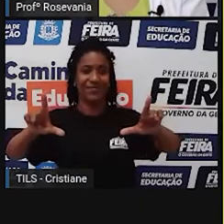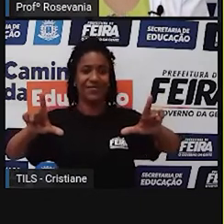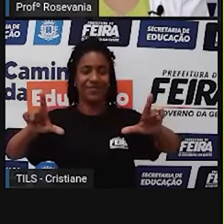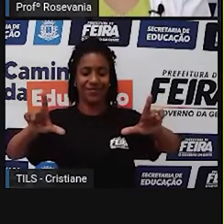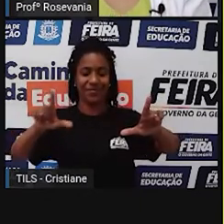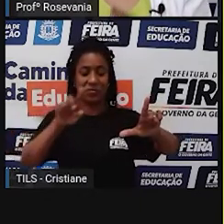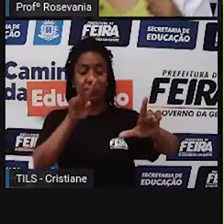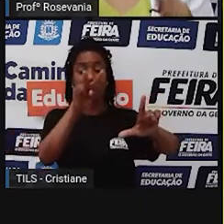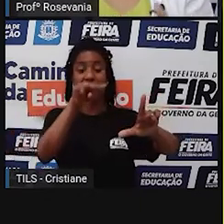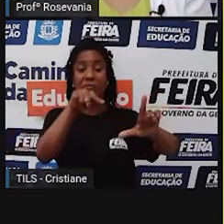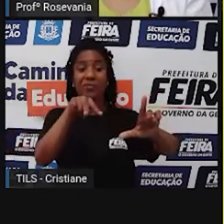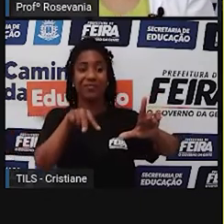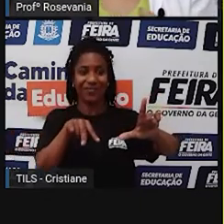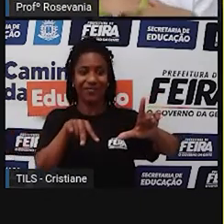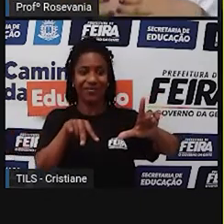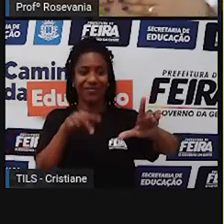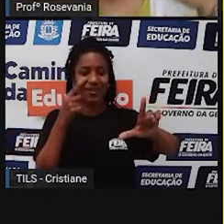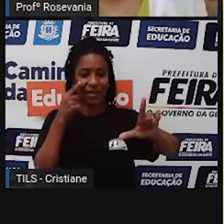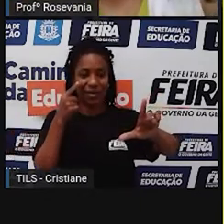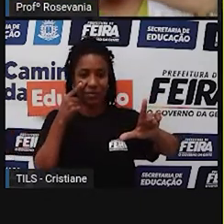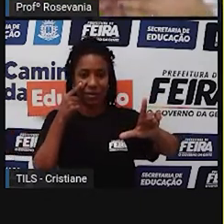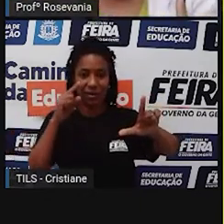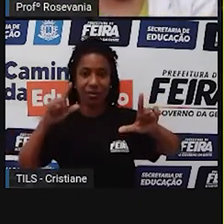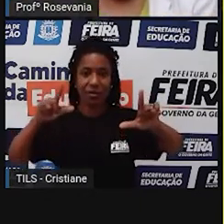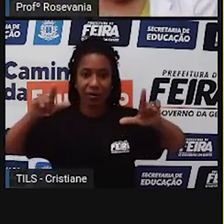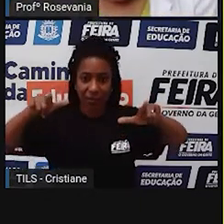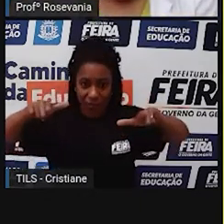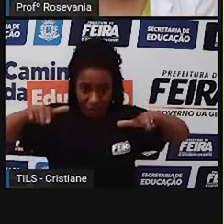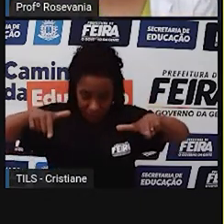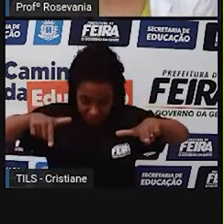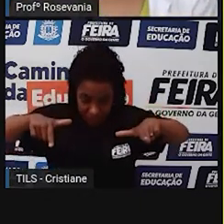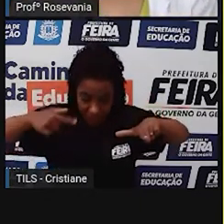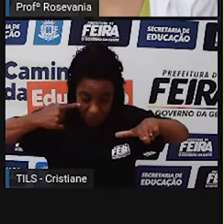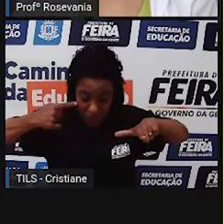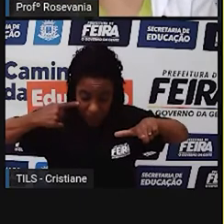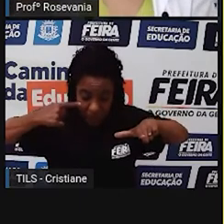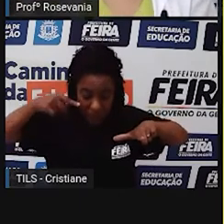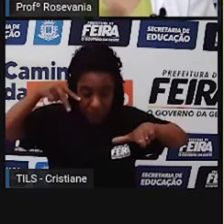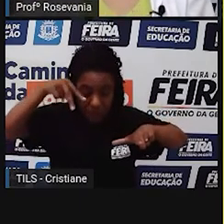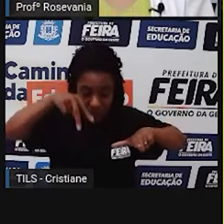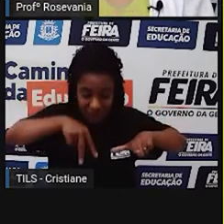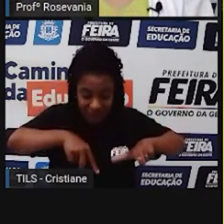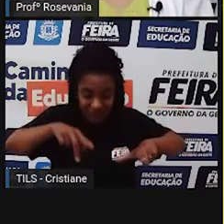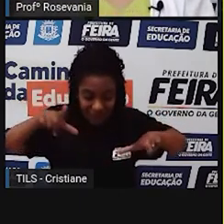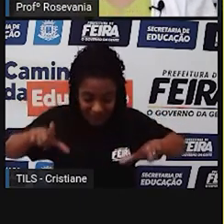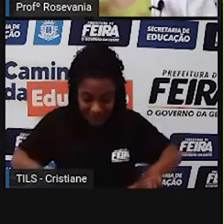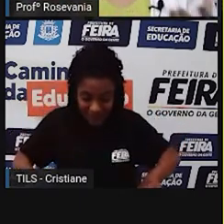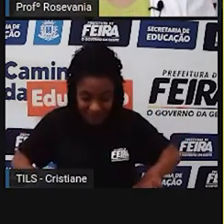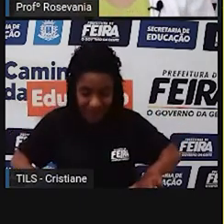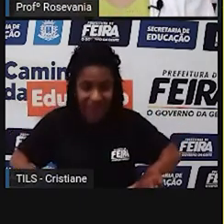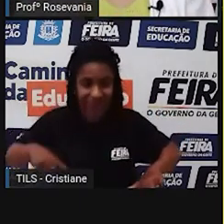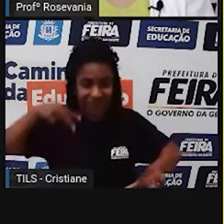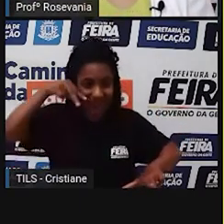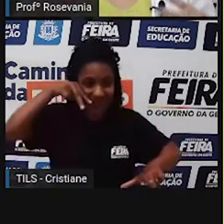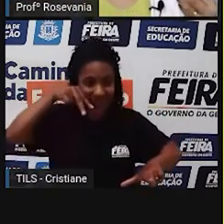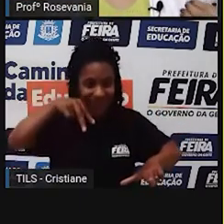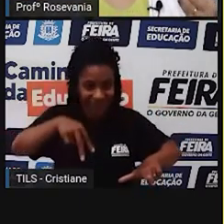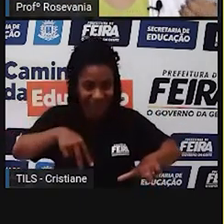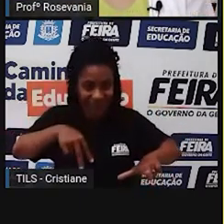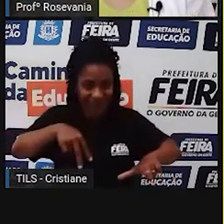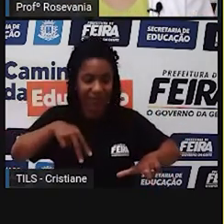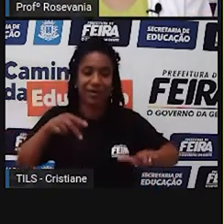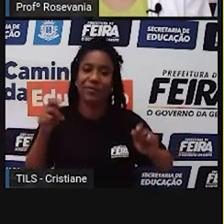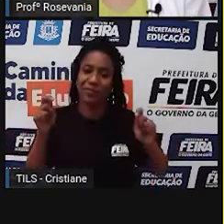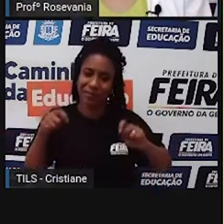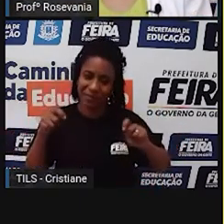posição. E a outra forma é quando você olha o mapa, né? De cima para baixo, formando aí esse ângulo reto, né? Na posição